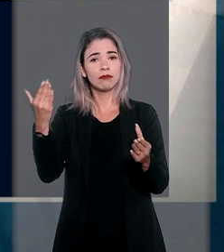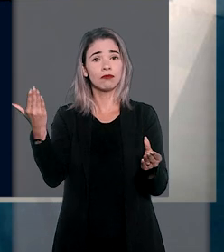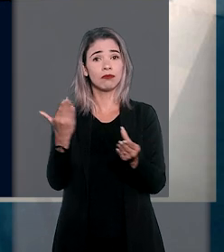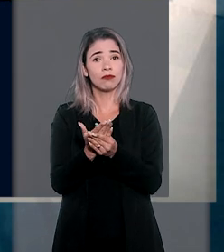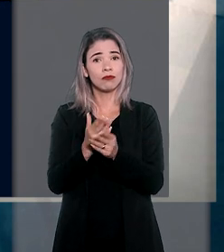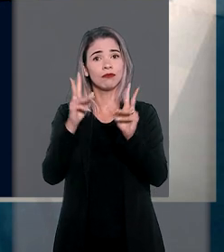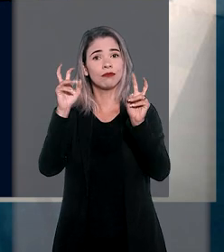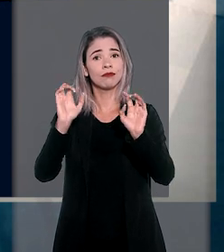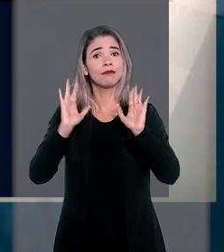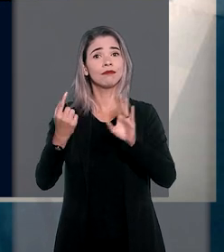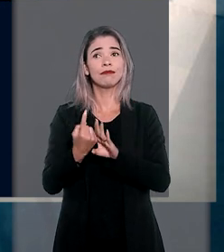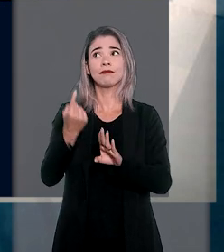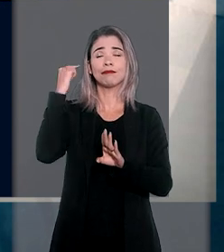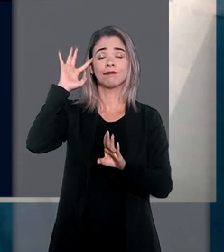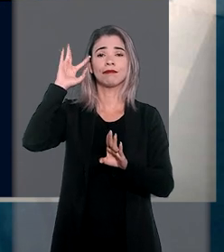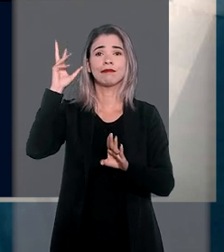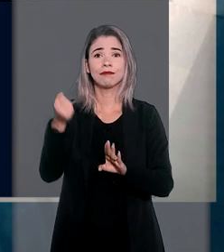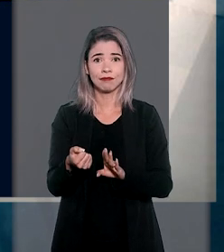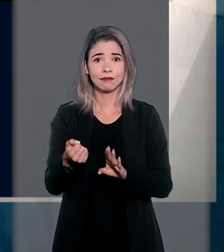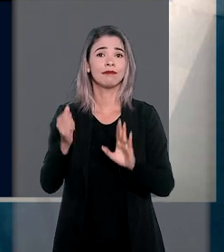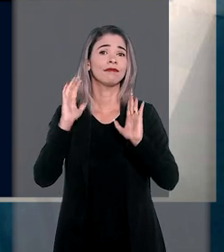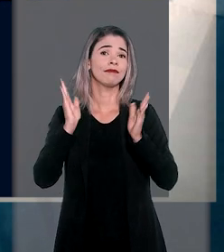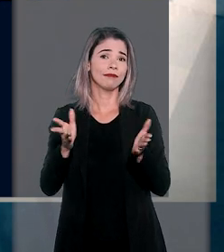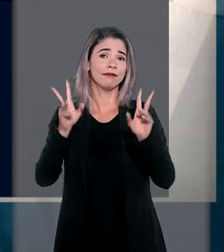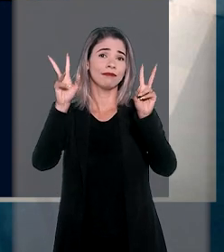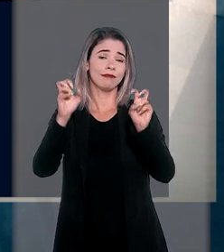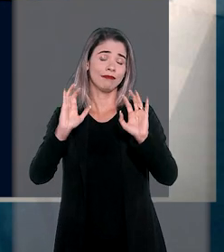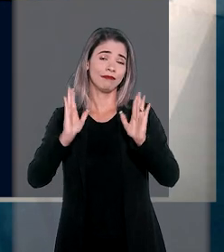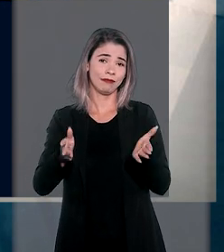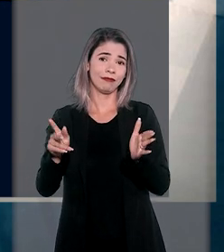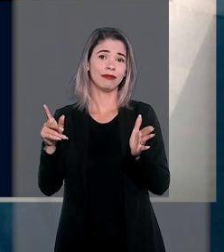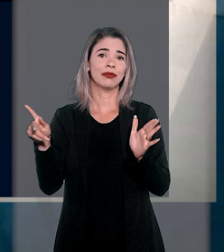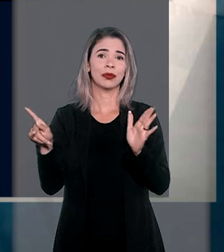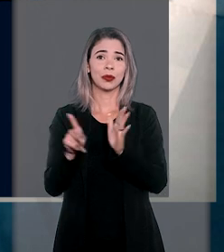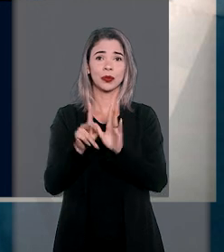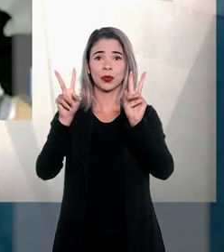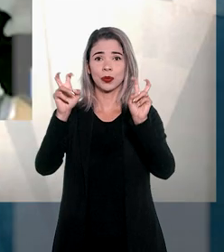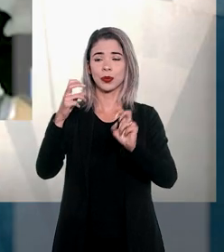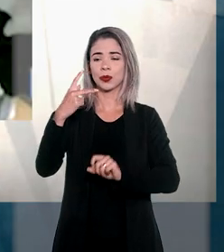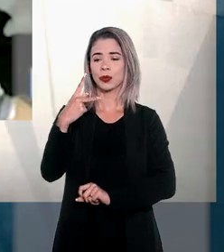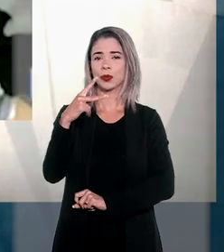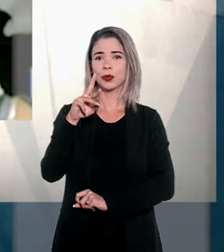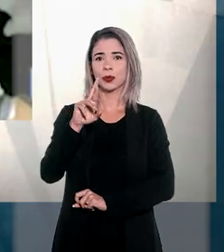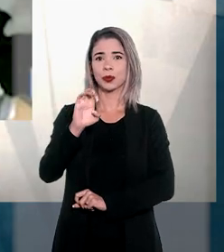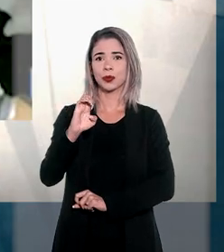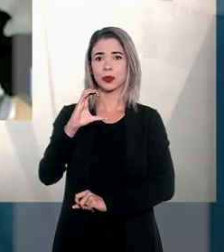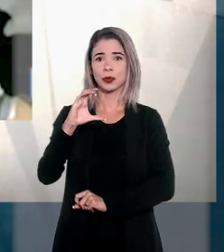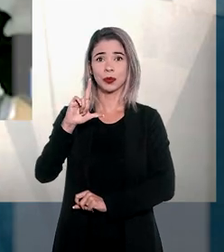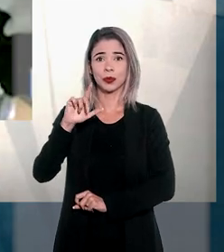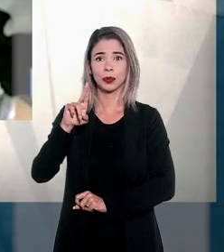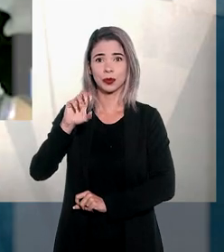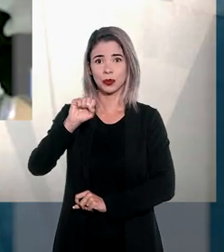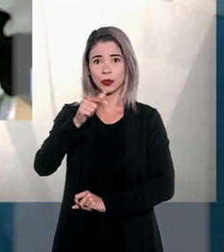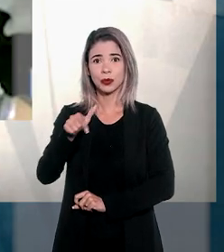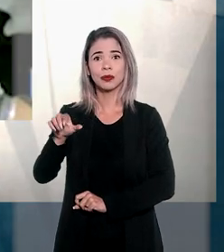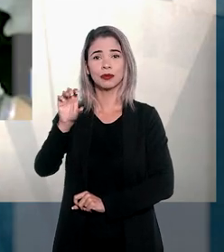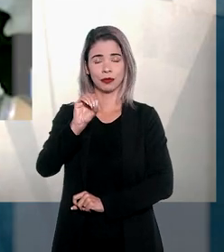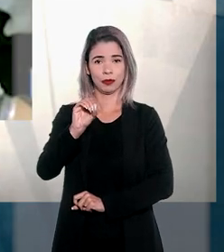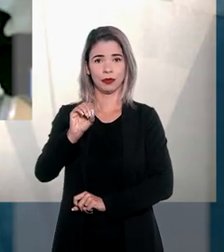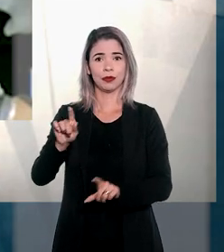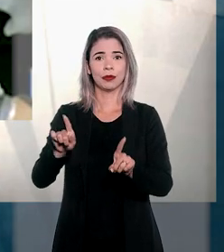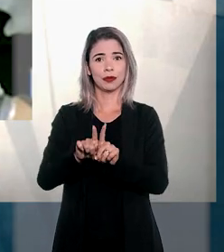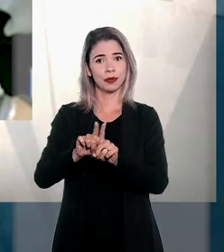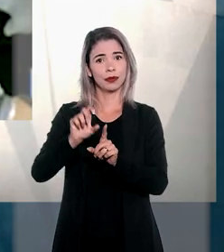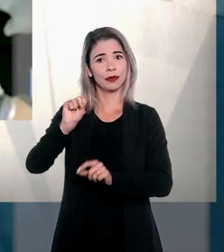processo as questões já decididas, a cujo respeito se operou a preclusão. Além disso, reforçou a ministra, o STJ